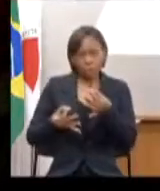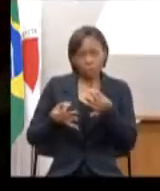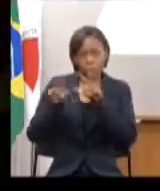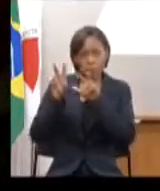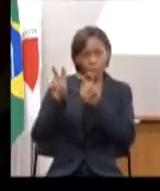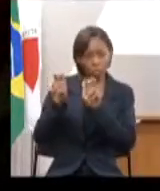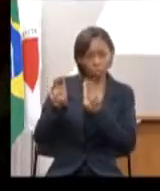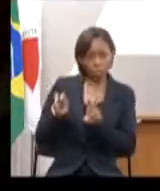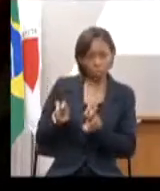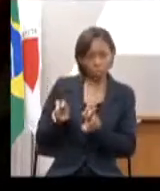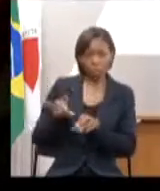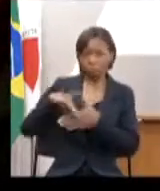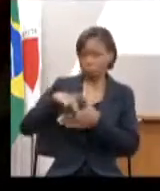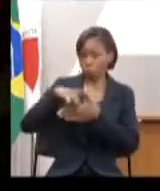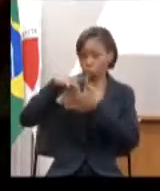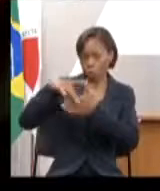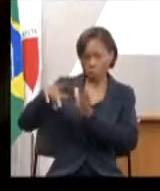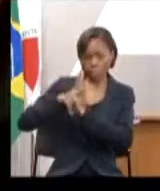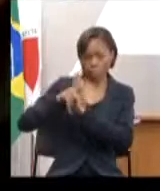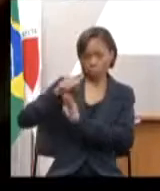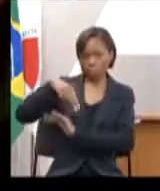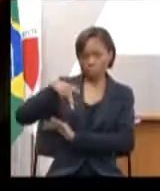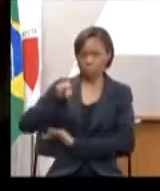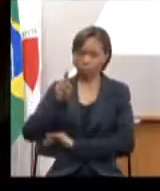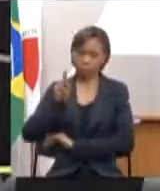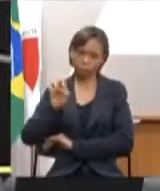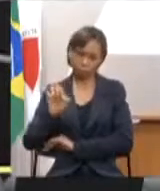nosso líder, deputado André Quintal.